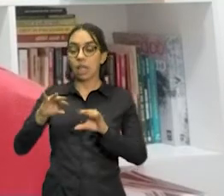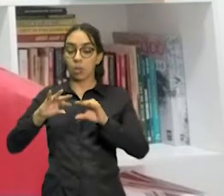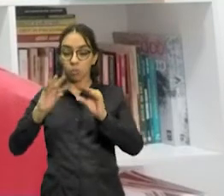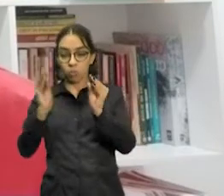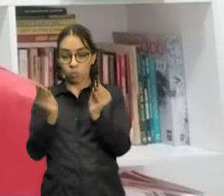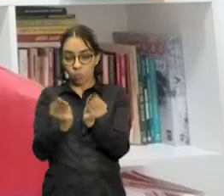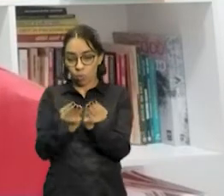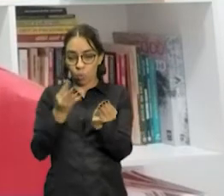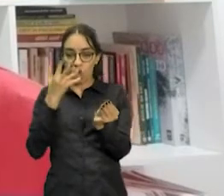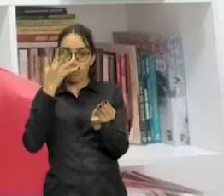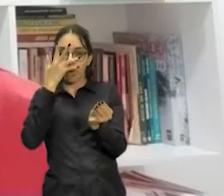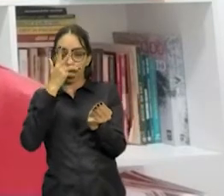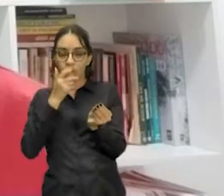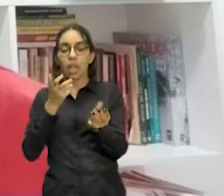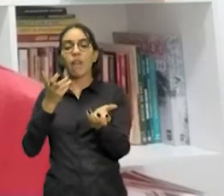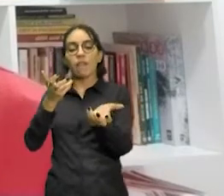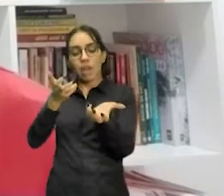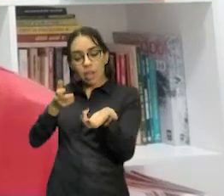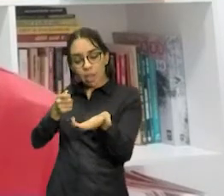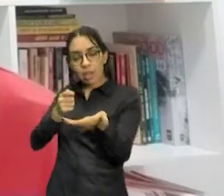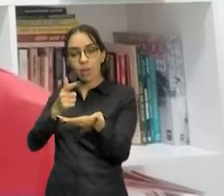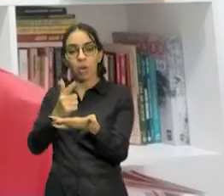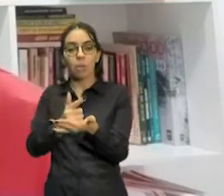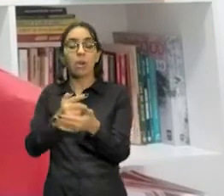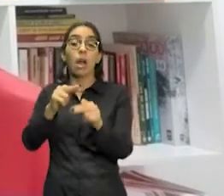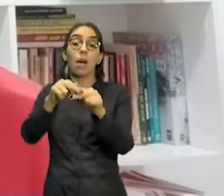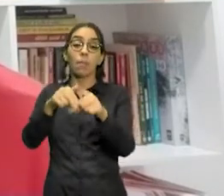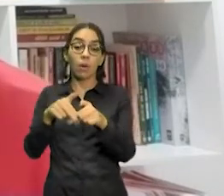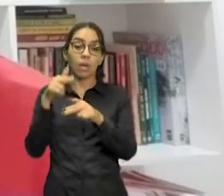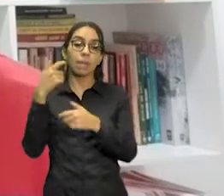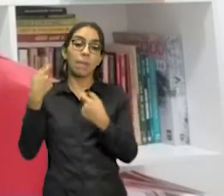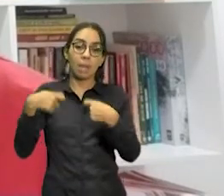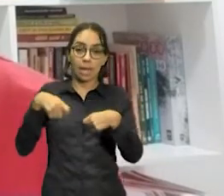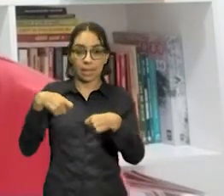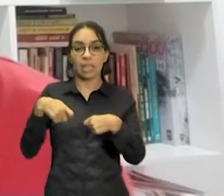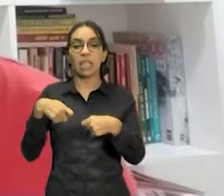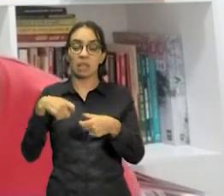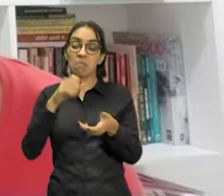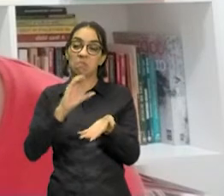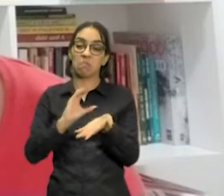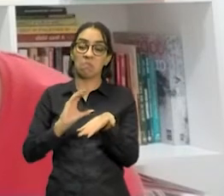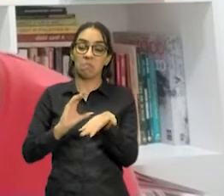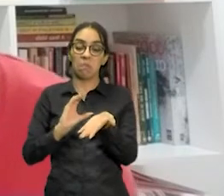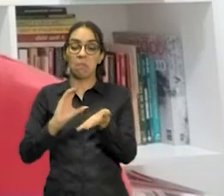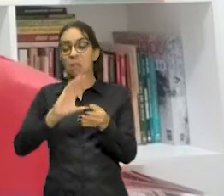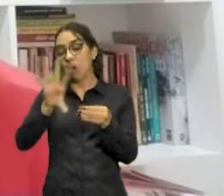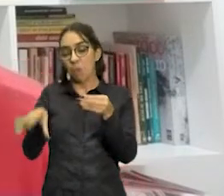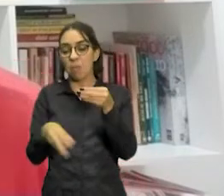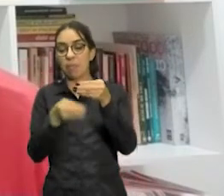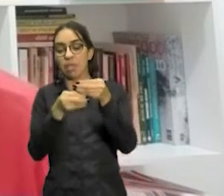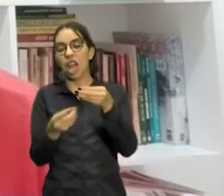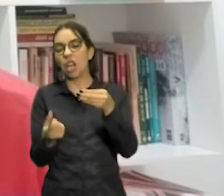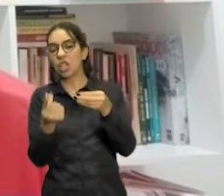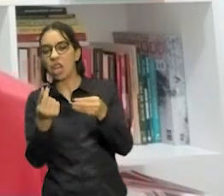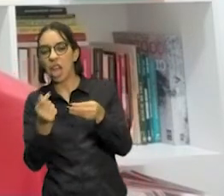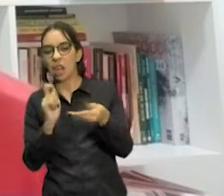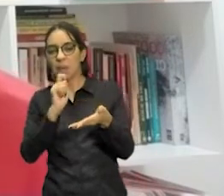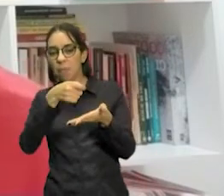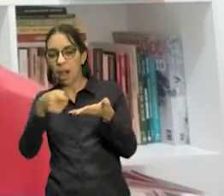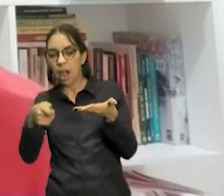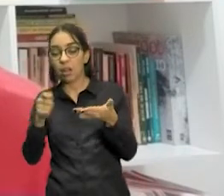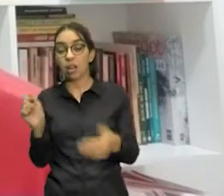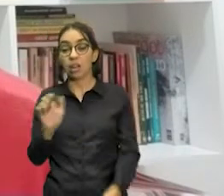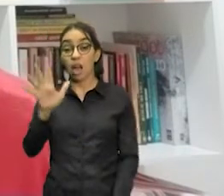entenderia ser cobrada um maior valor por isso. Mas, se a gente analisa mais profundamente a questão,